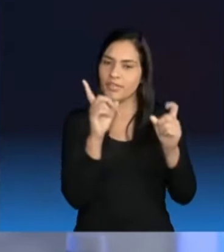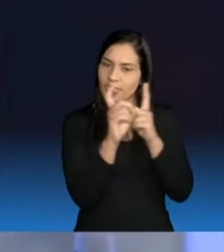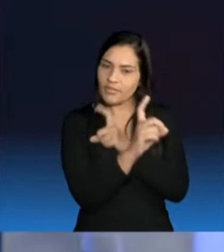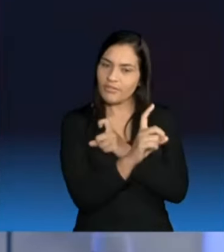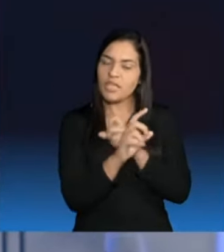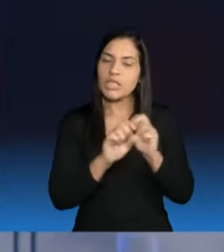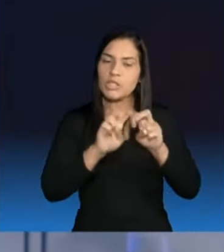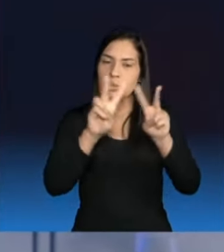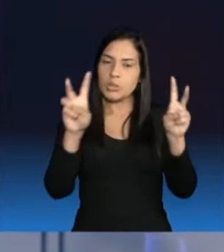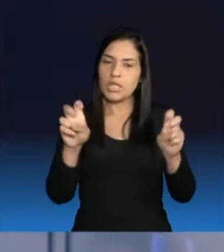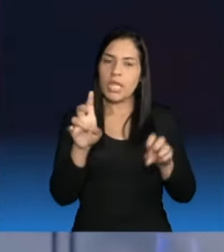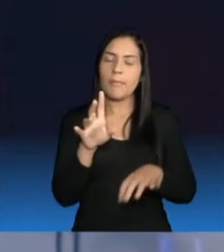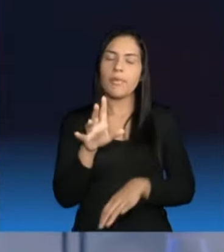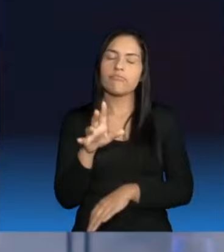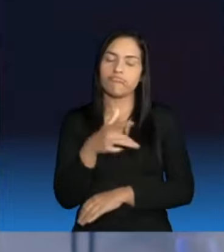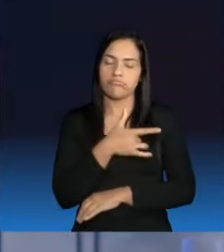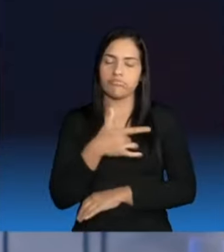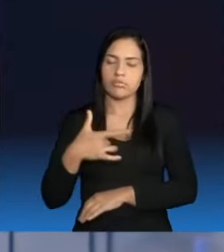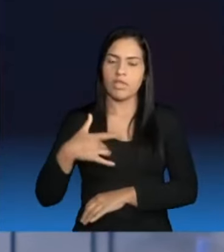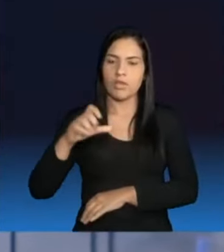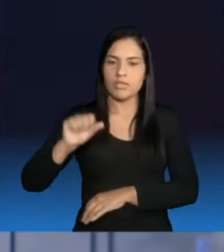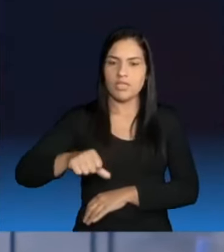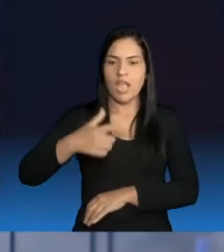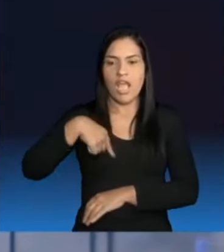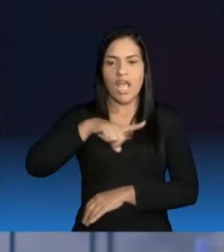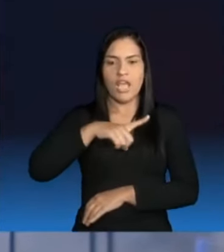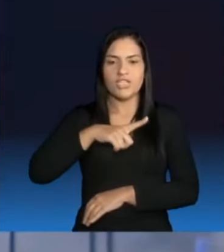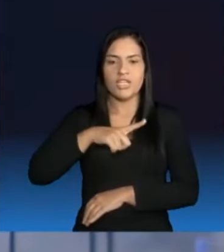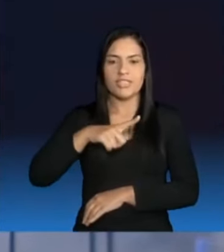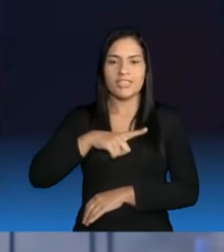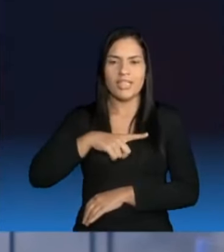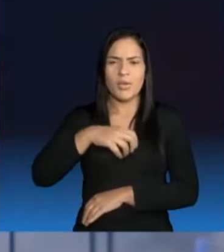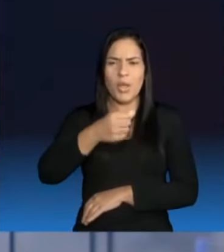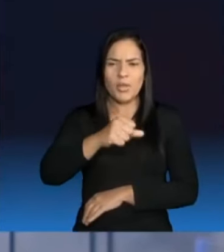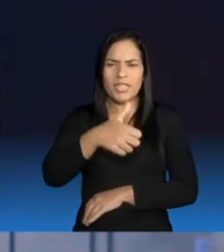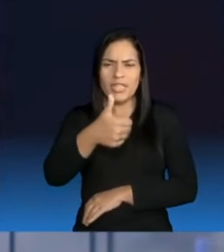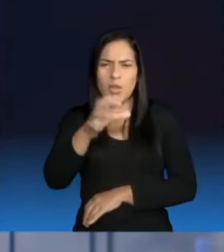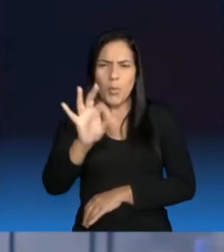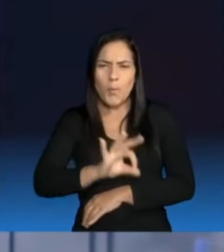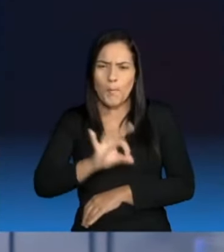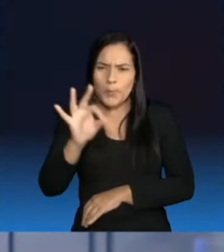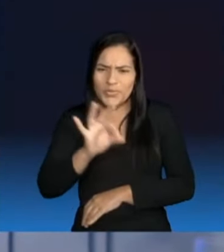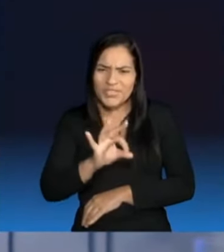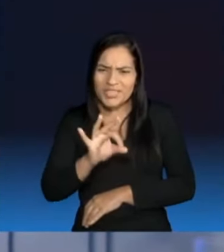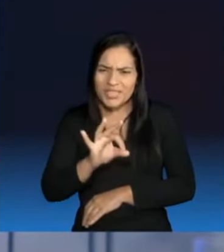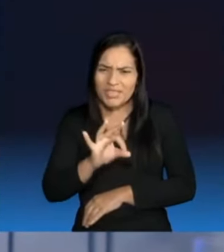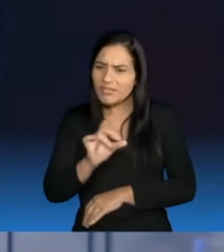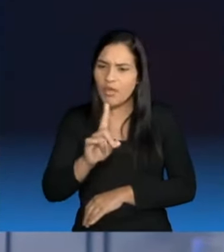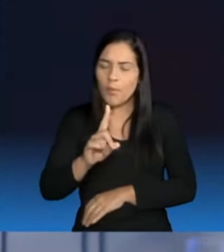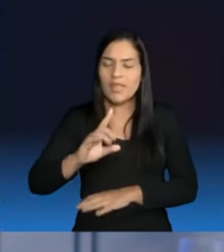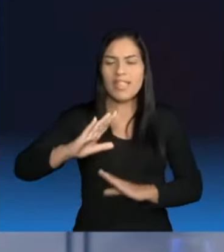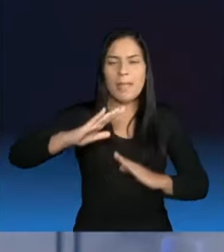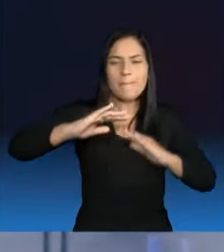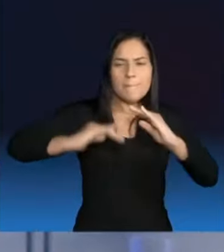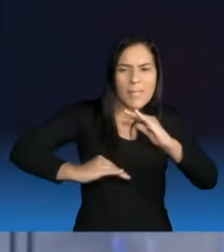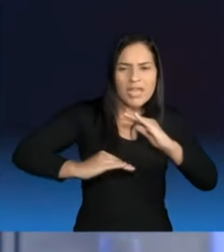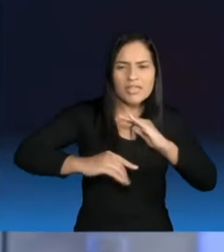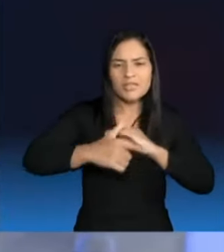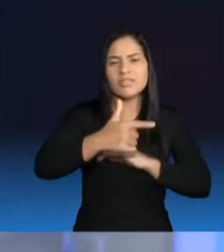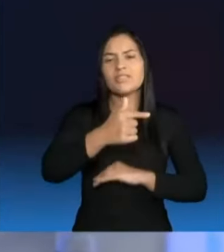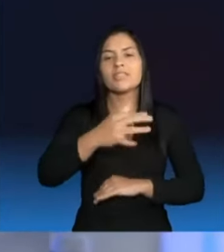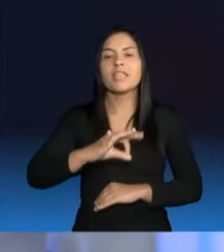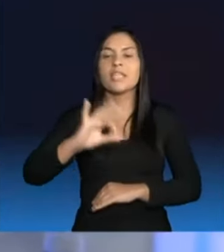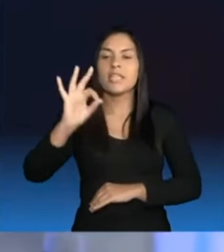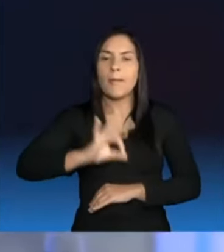candidato, não é verdade que nós temos cobertura de 81%. Na verdade, nós temos menos de 70% de cobertura. É uma das